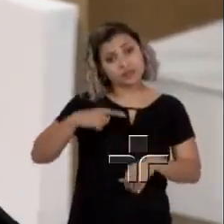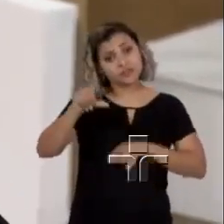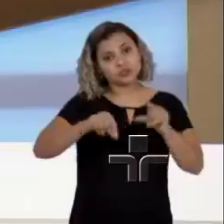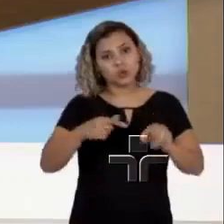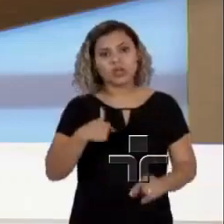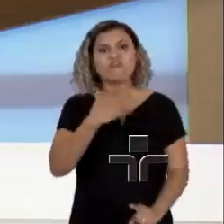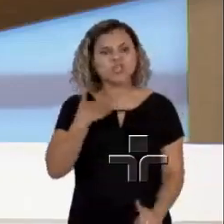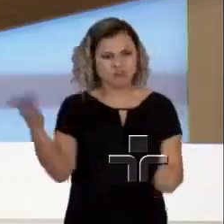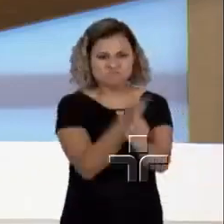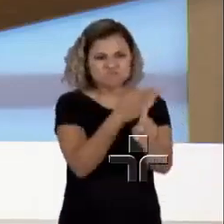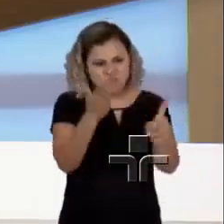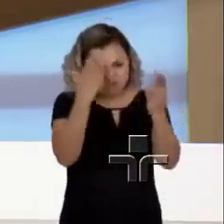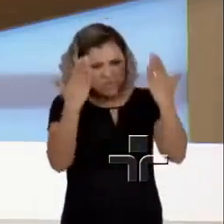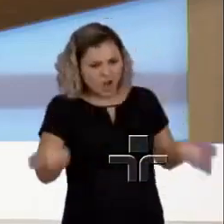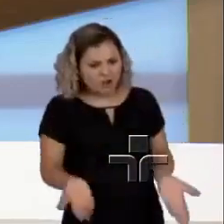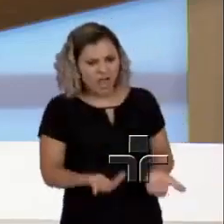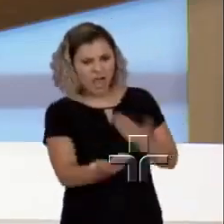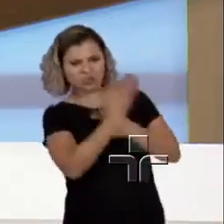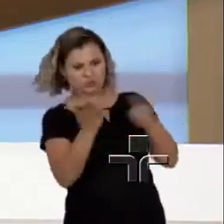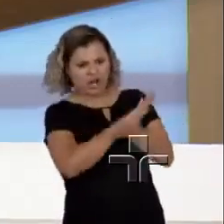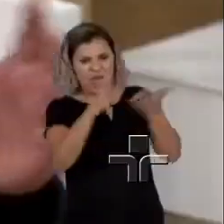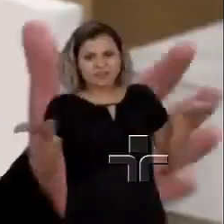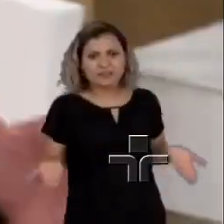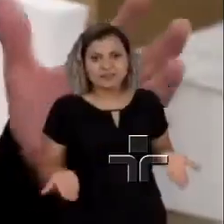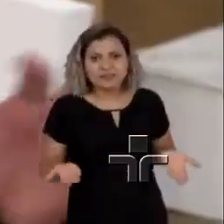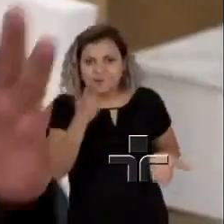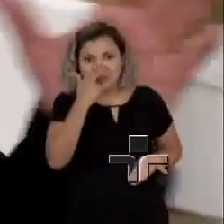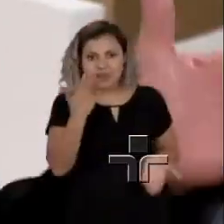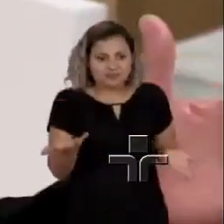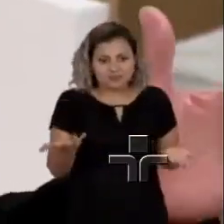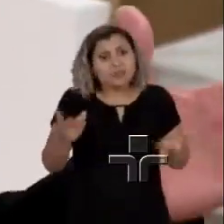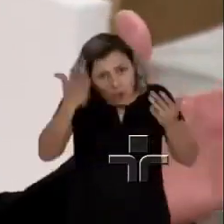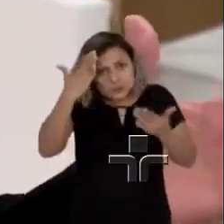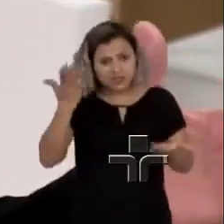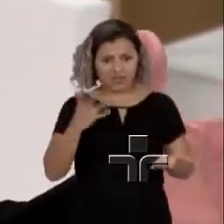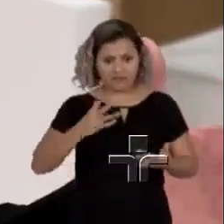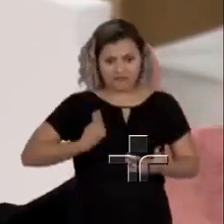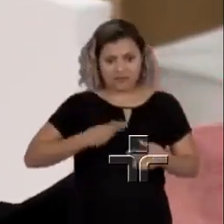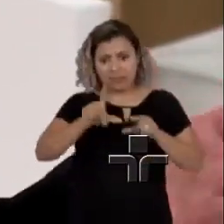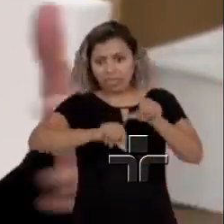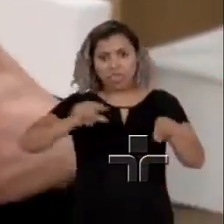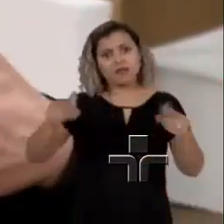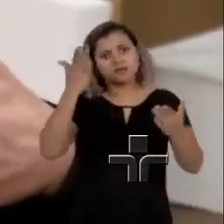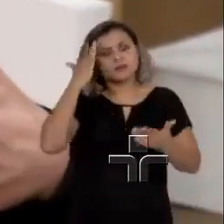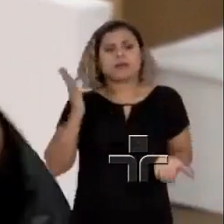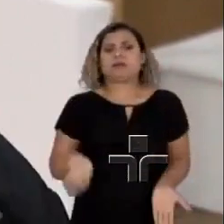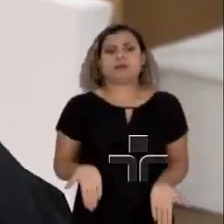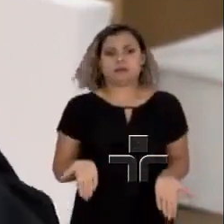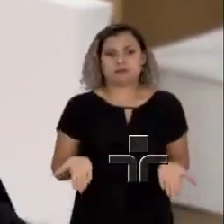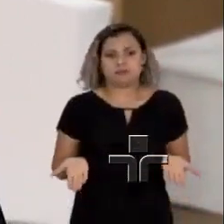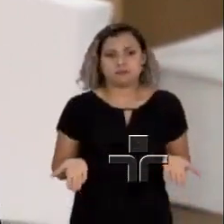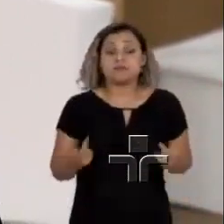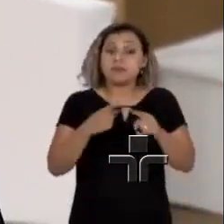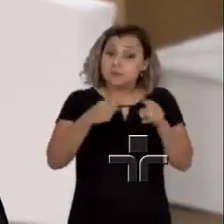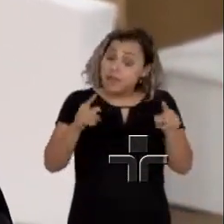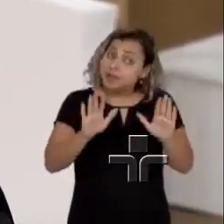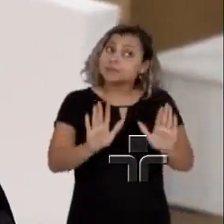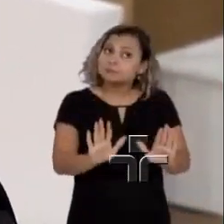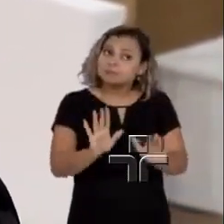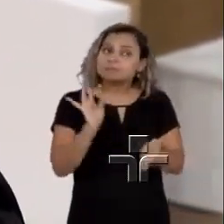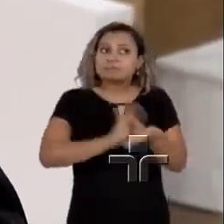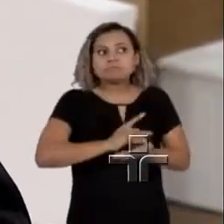de bater nela, porque, na verdade, você não, talvez tenha feito uma escolha e meia na vida. Então, eu acho que, sim,